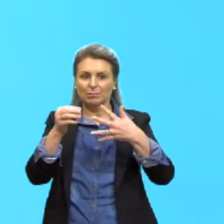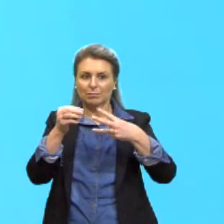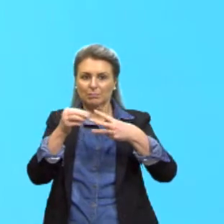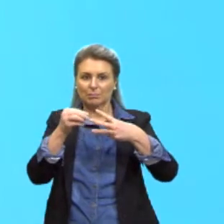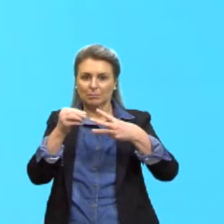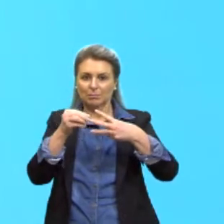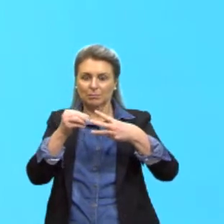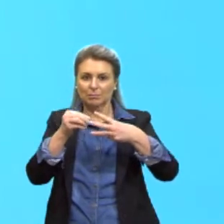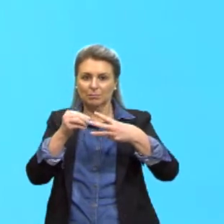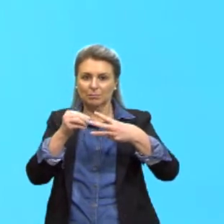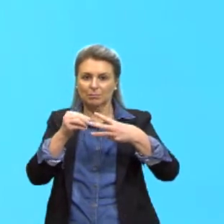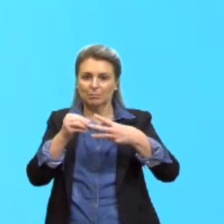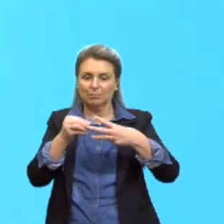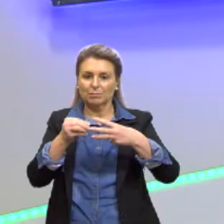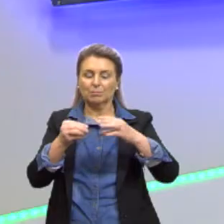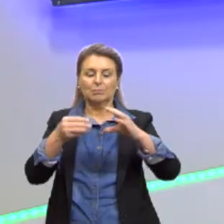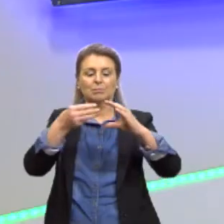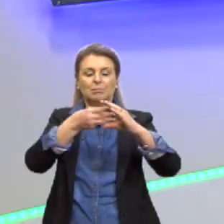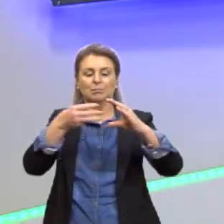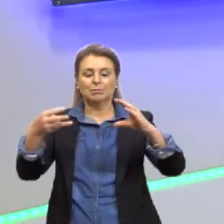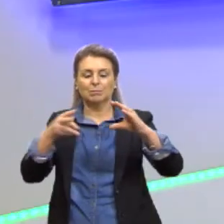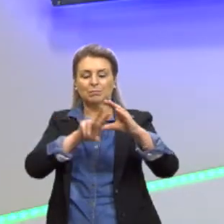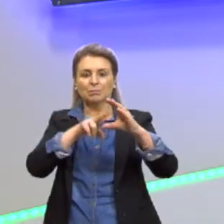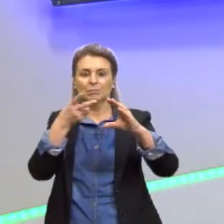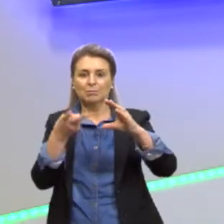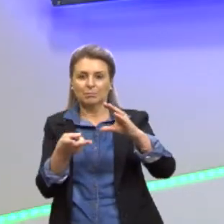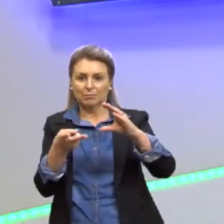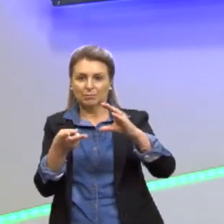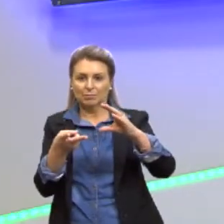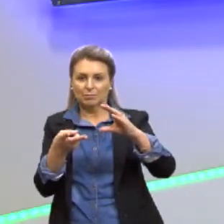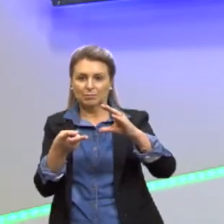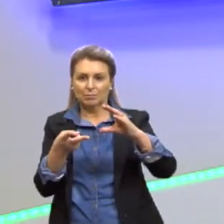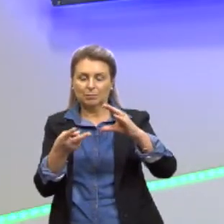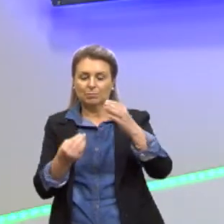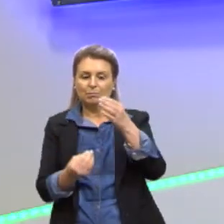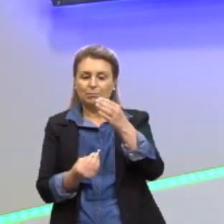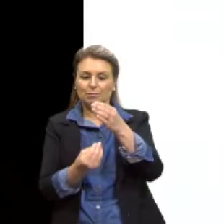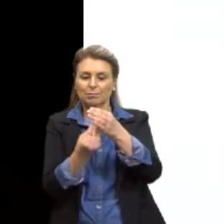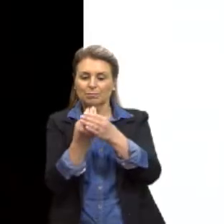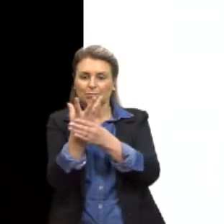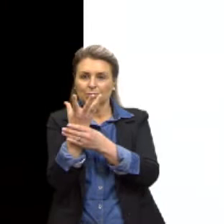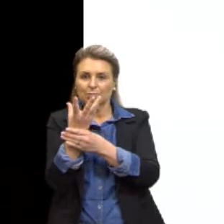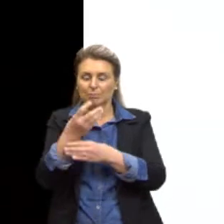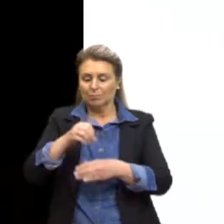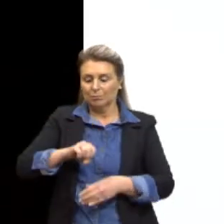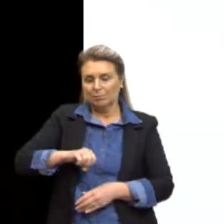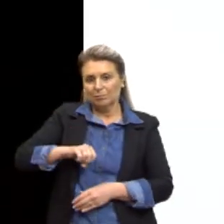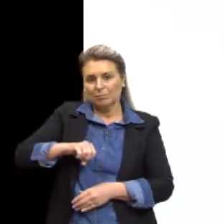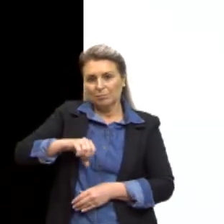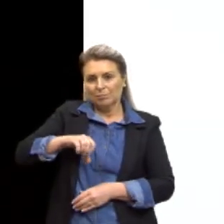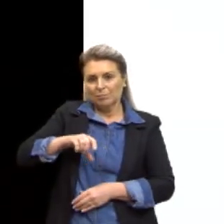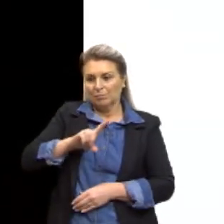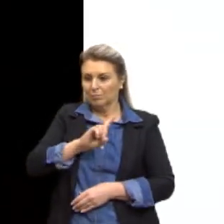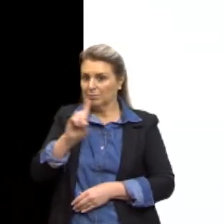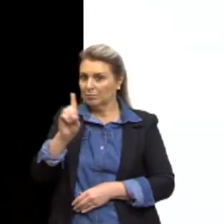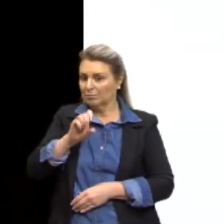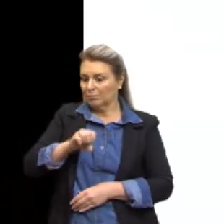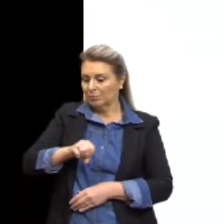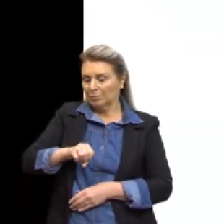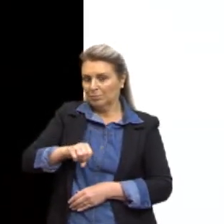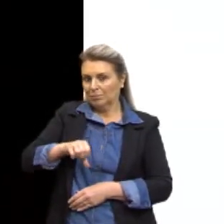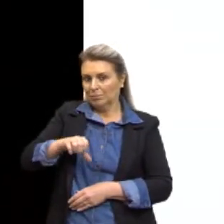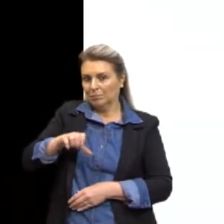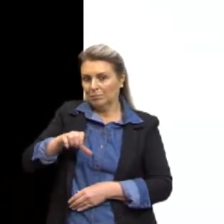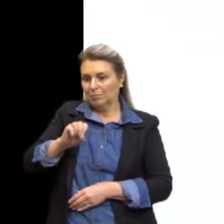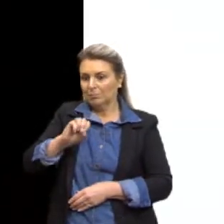essas células-tronco podem ser de origem embrionária, não embrionária ou, então,